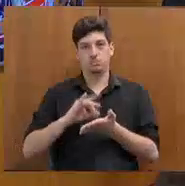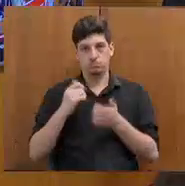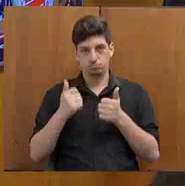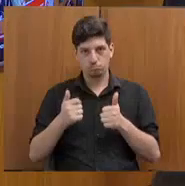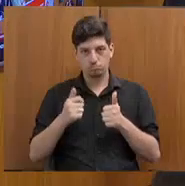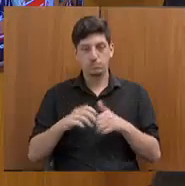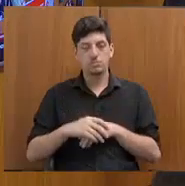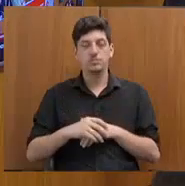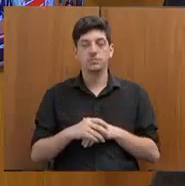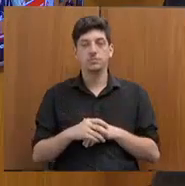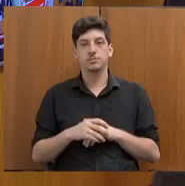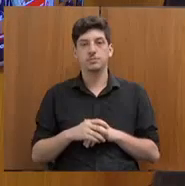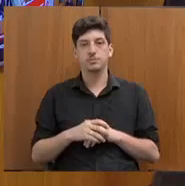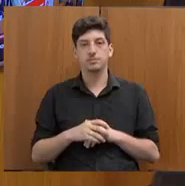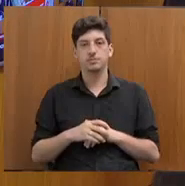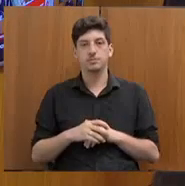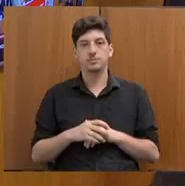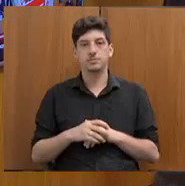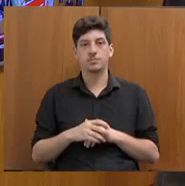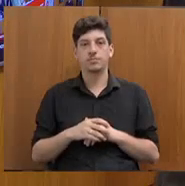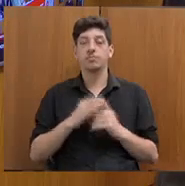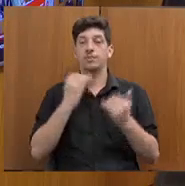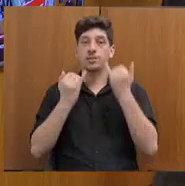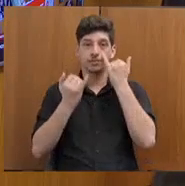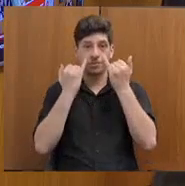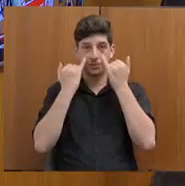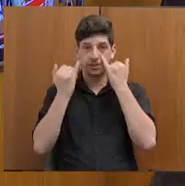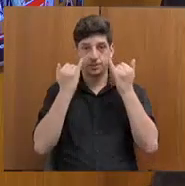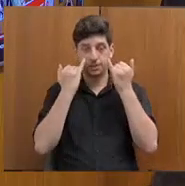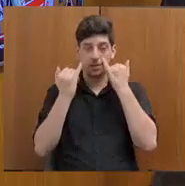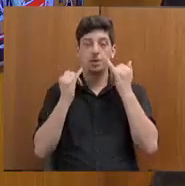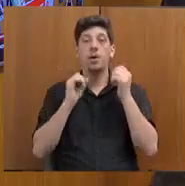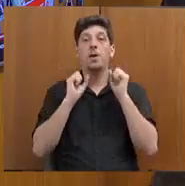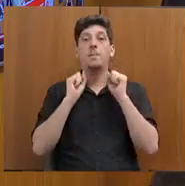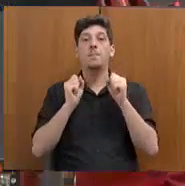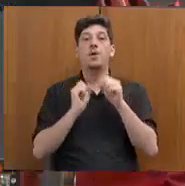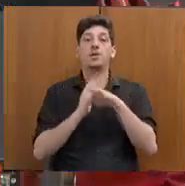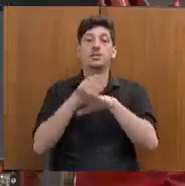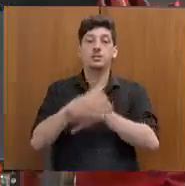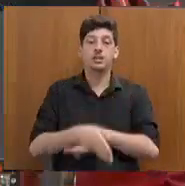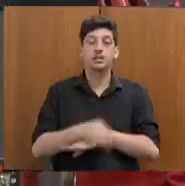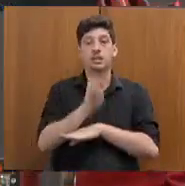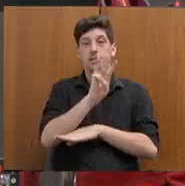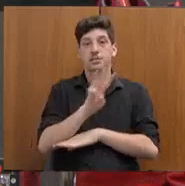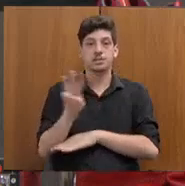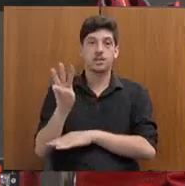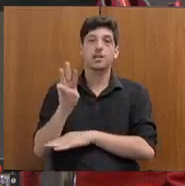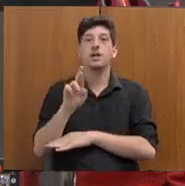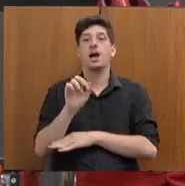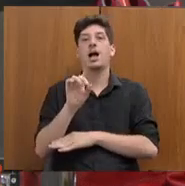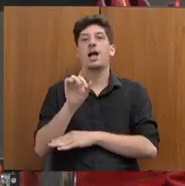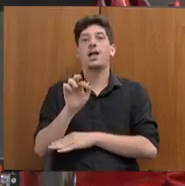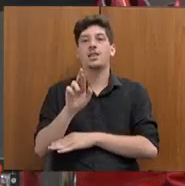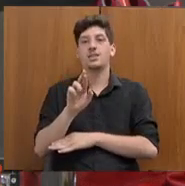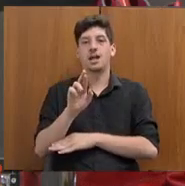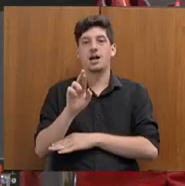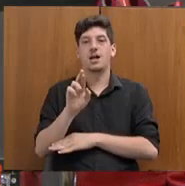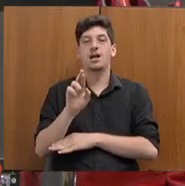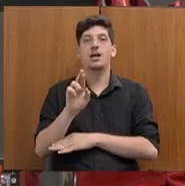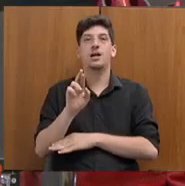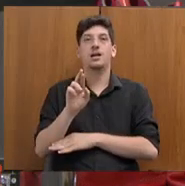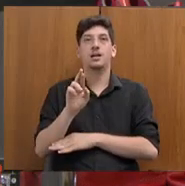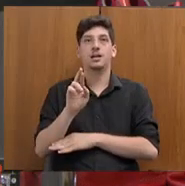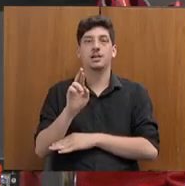podem ser acessados no radar do trabalho escravo da Subsecretaria de Inspeção